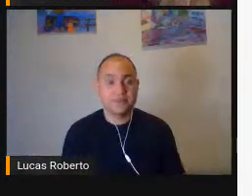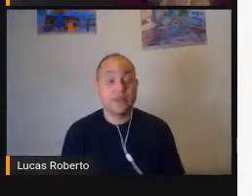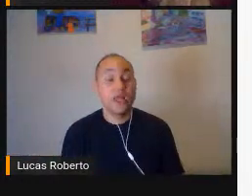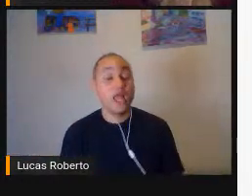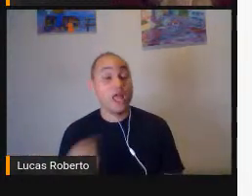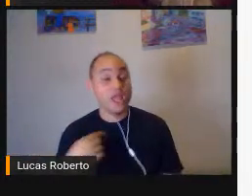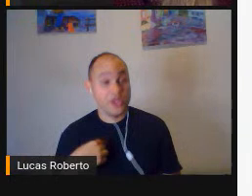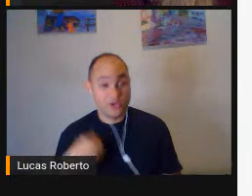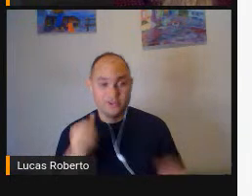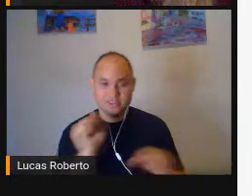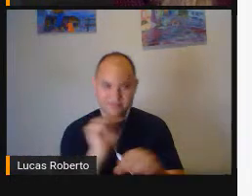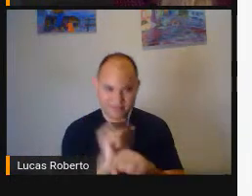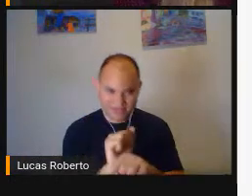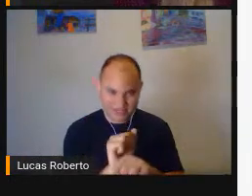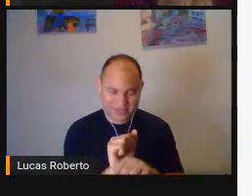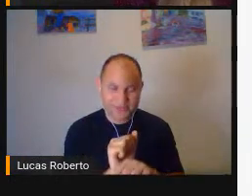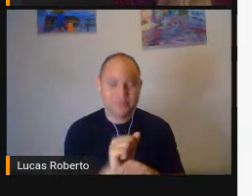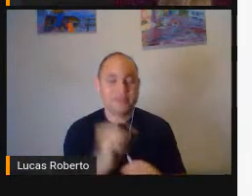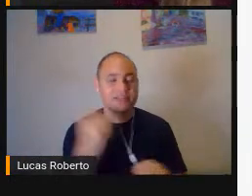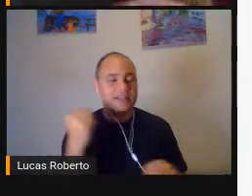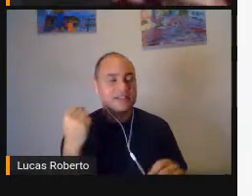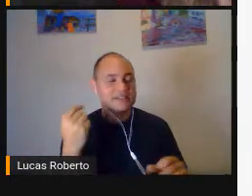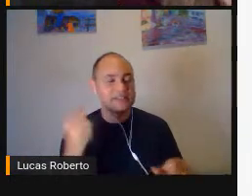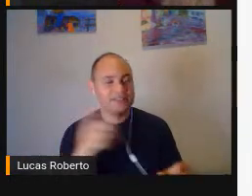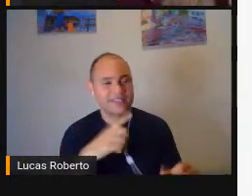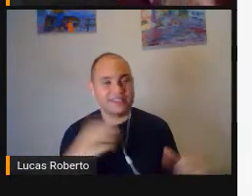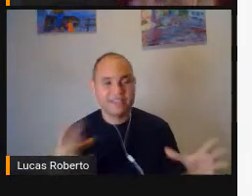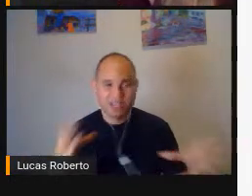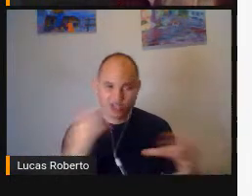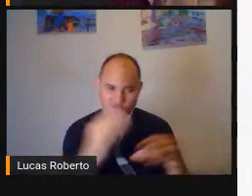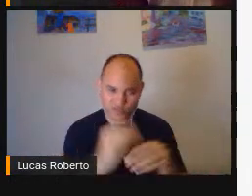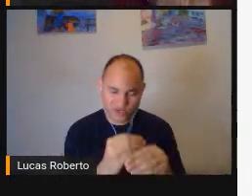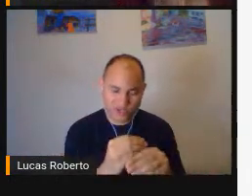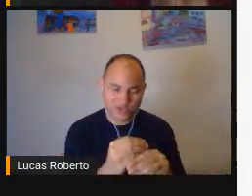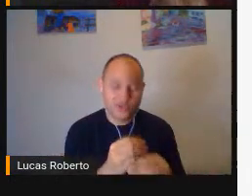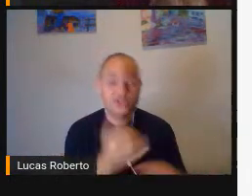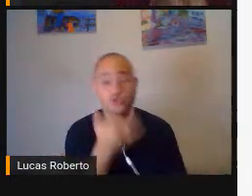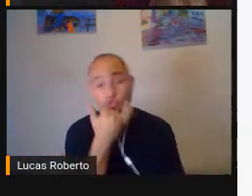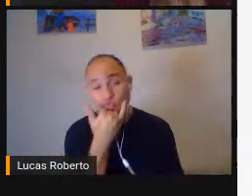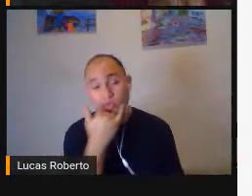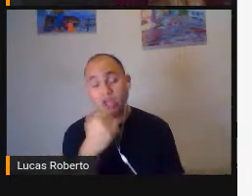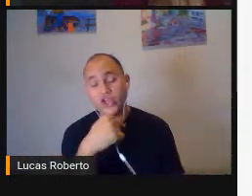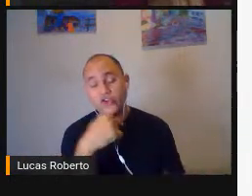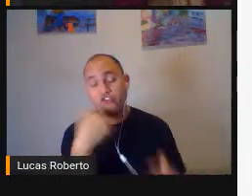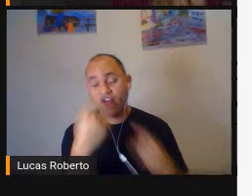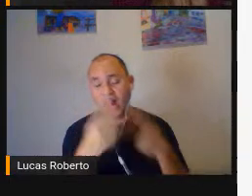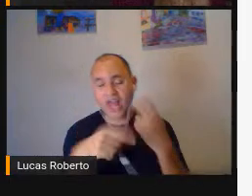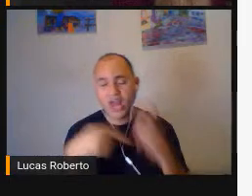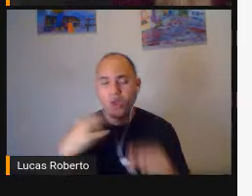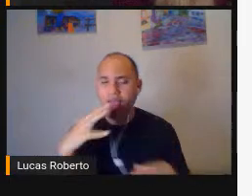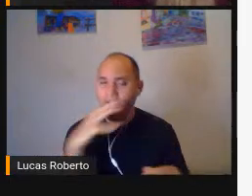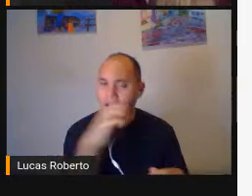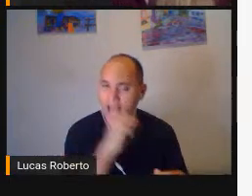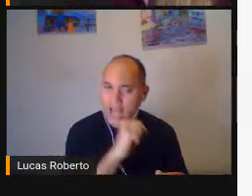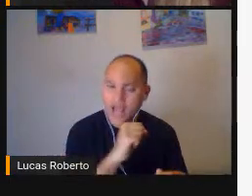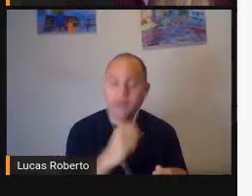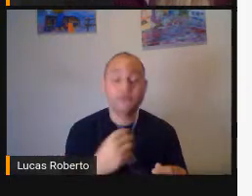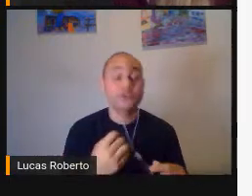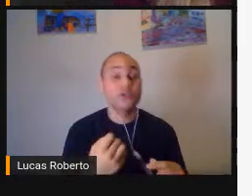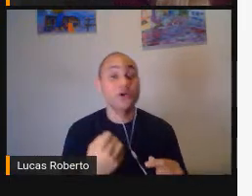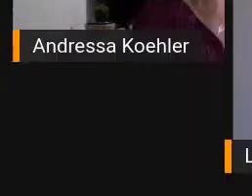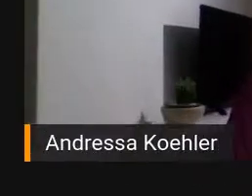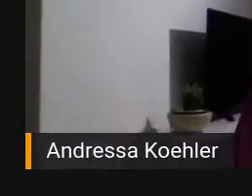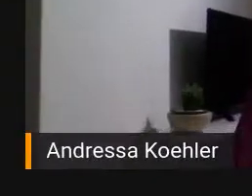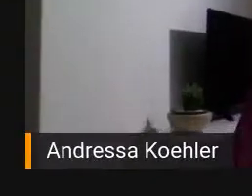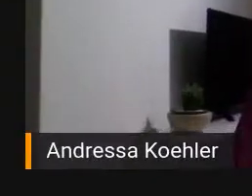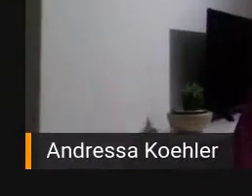ter sido Sucinta Desculpem aí a fala rápida Fiquei muito de olho no tempo Porque tem as colegas Para falarem ainda